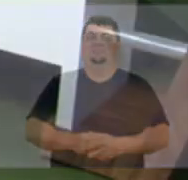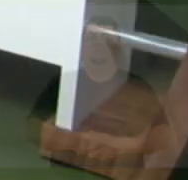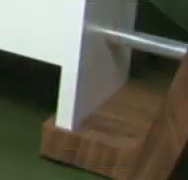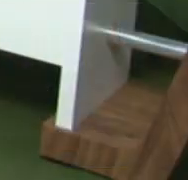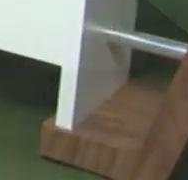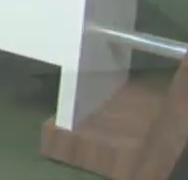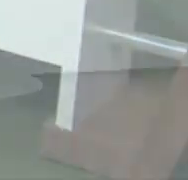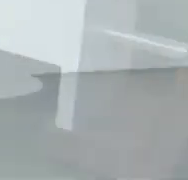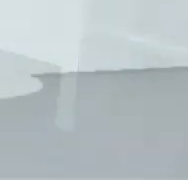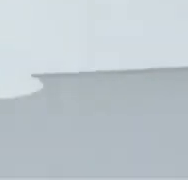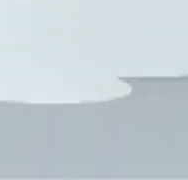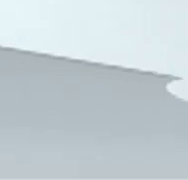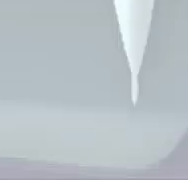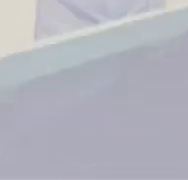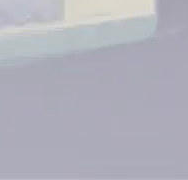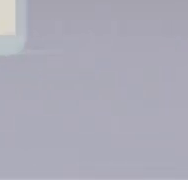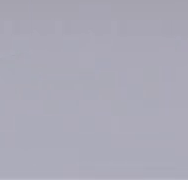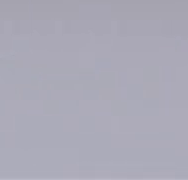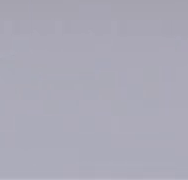Tchau,